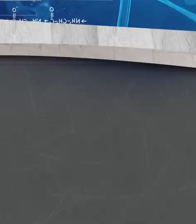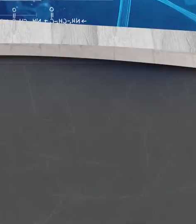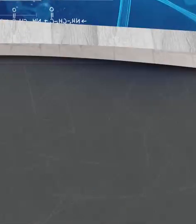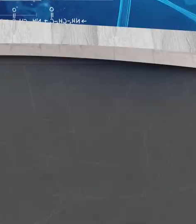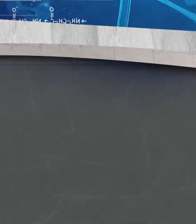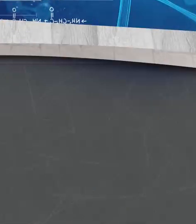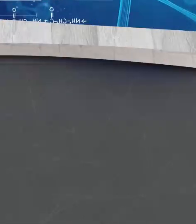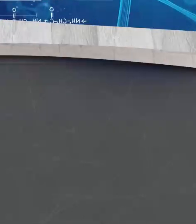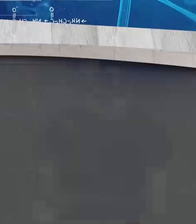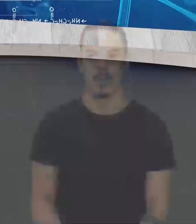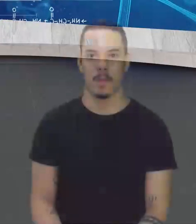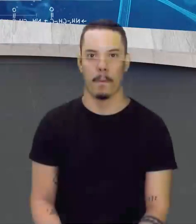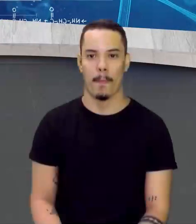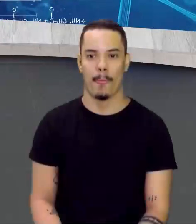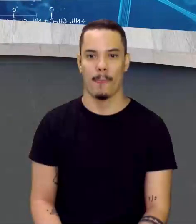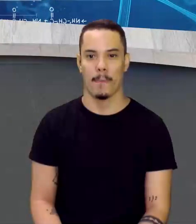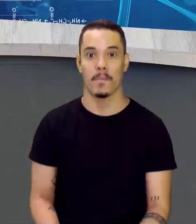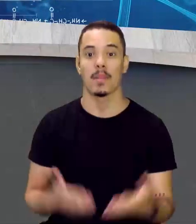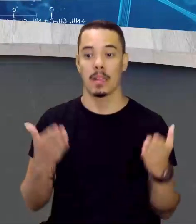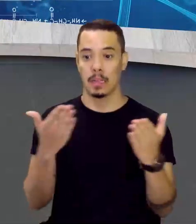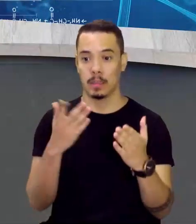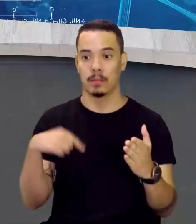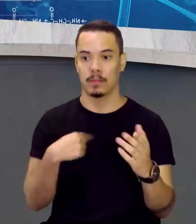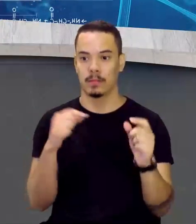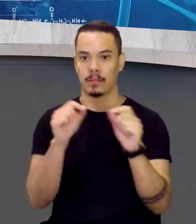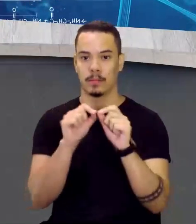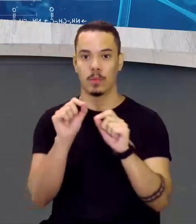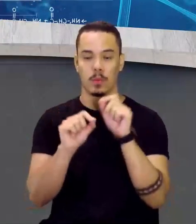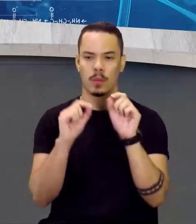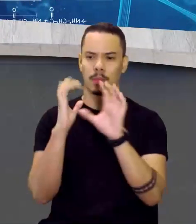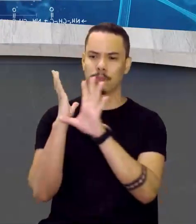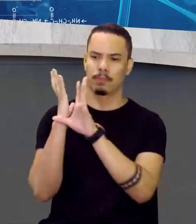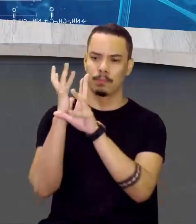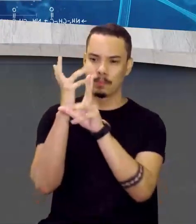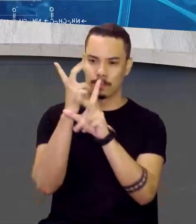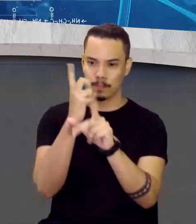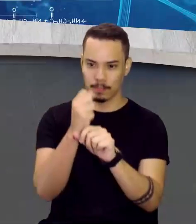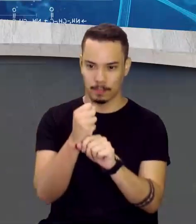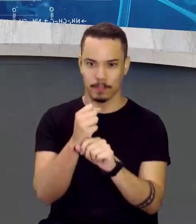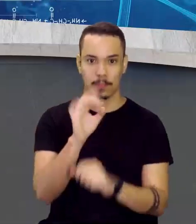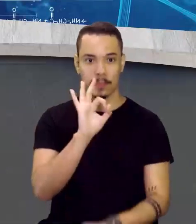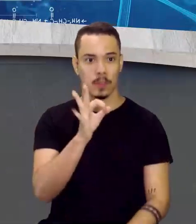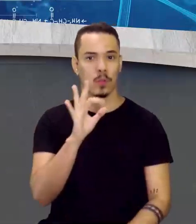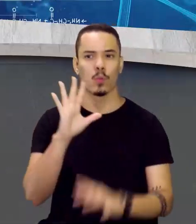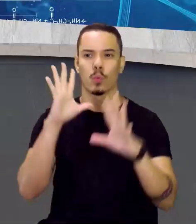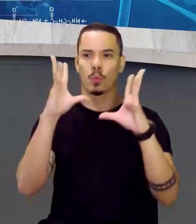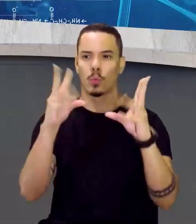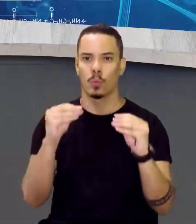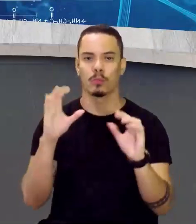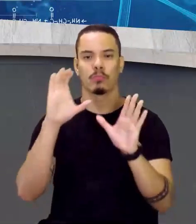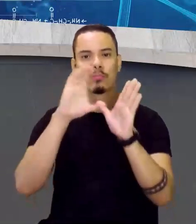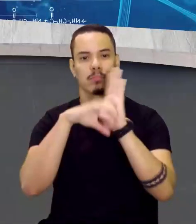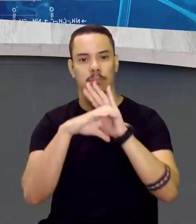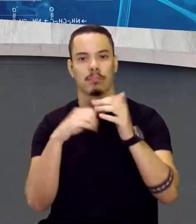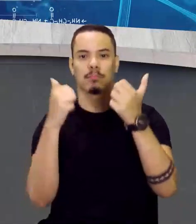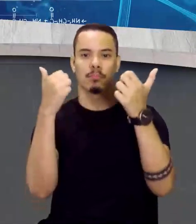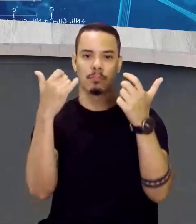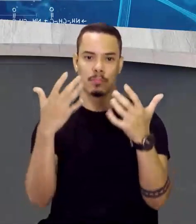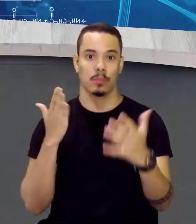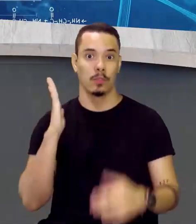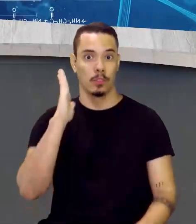Bom, agora a gente vai fazer a revisão, né, professor? Exatamente, prof. Todos aqueles conceitos que já foram